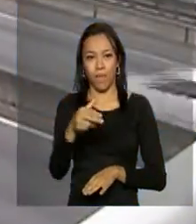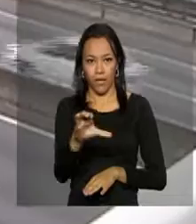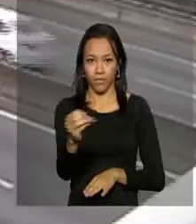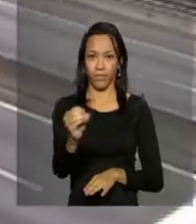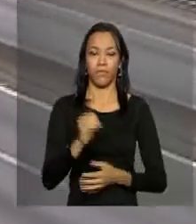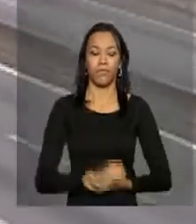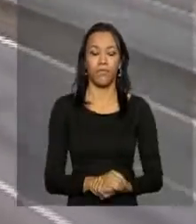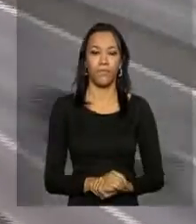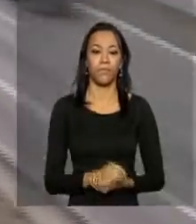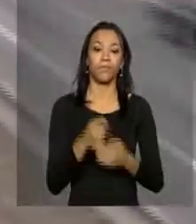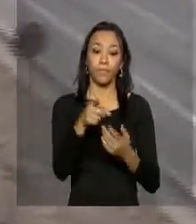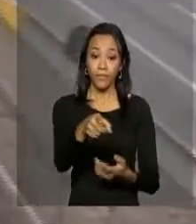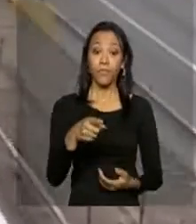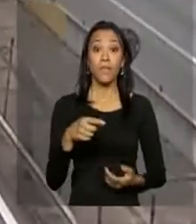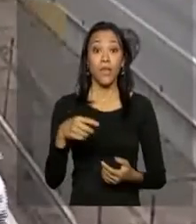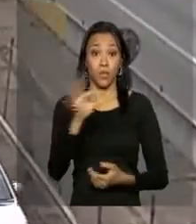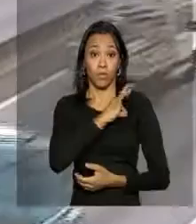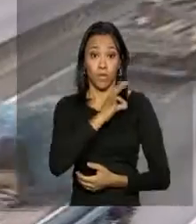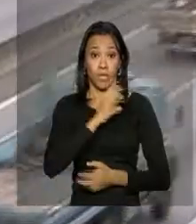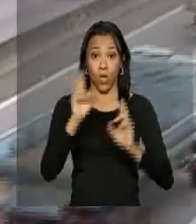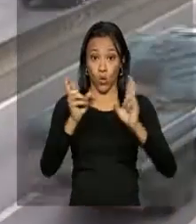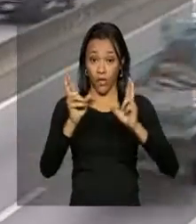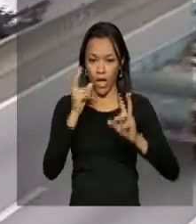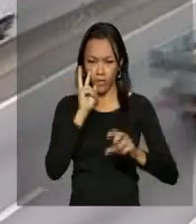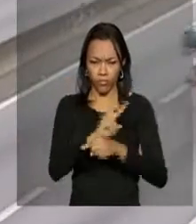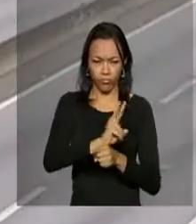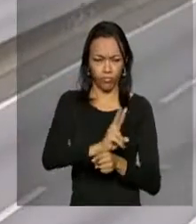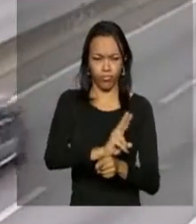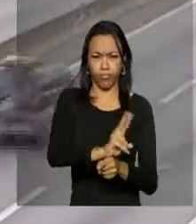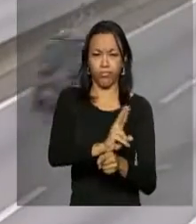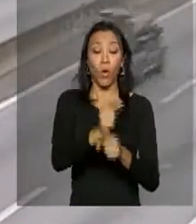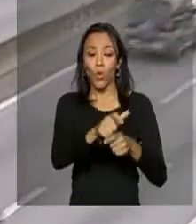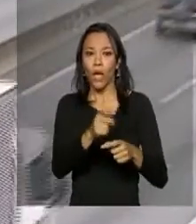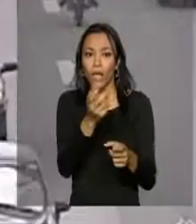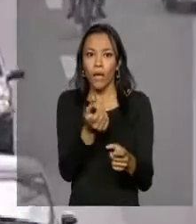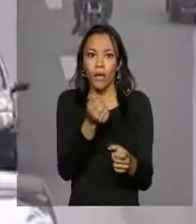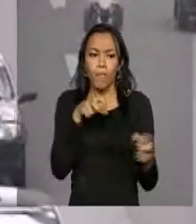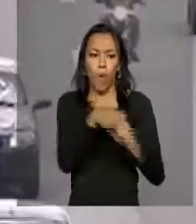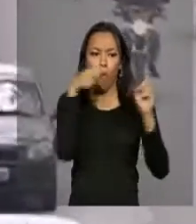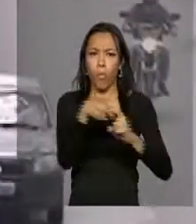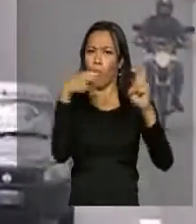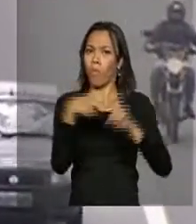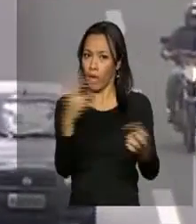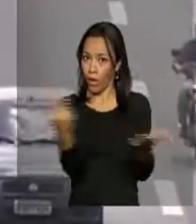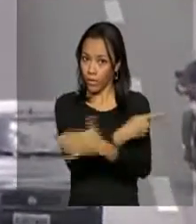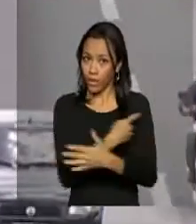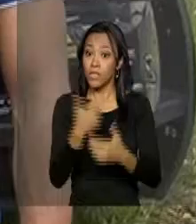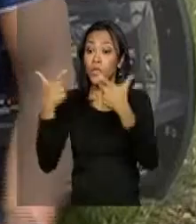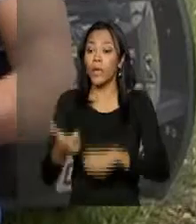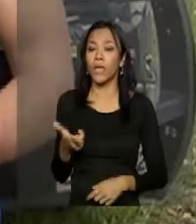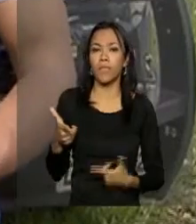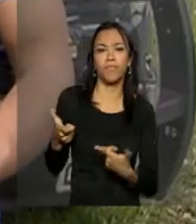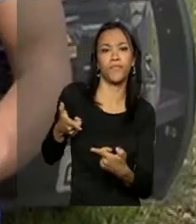Os agentes vão dar prioridade para os trechos mais vulneráveis a acidentes e com maior registro de criminalidade.